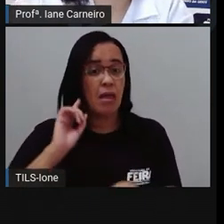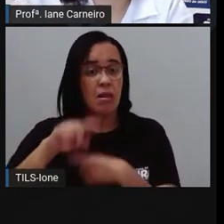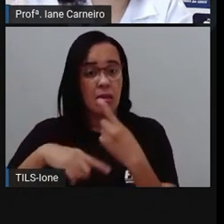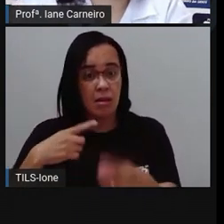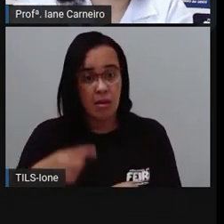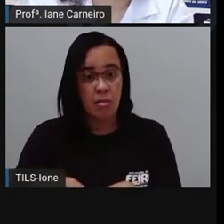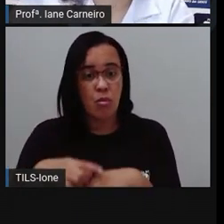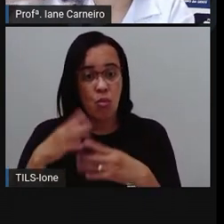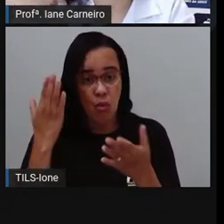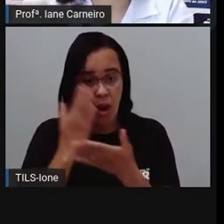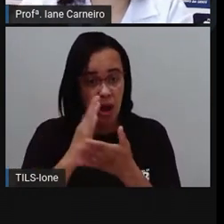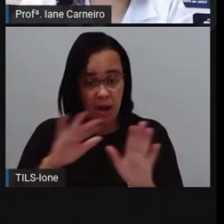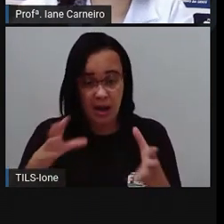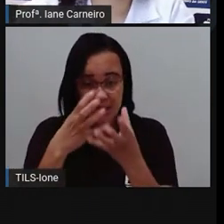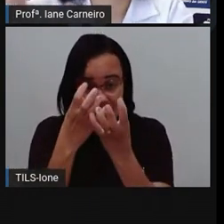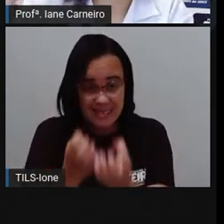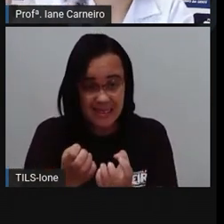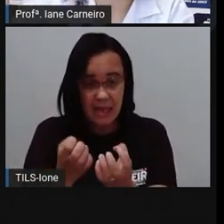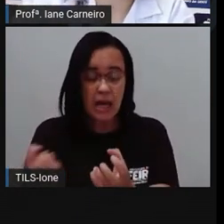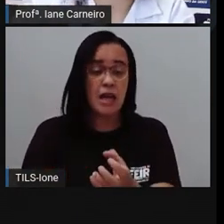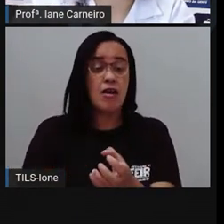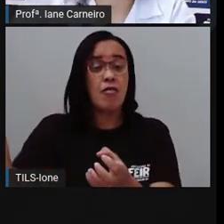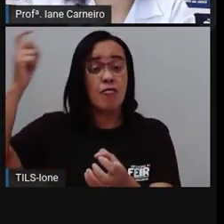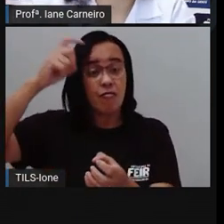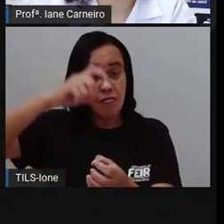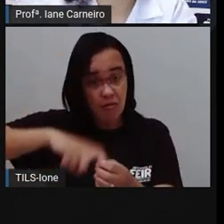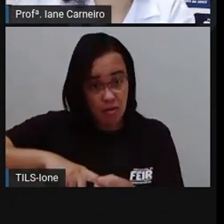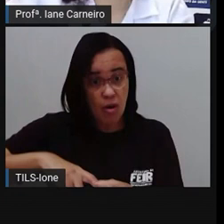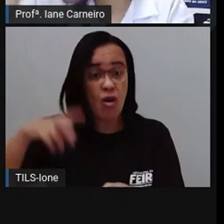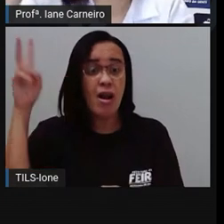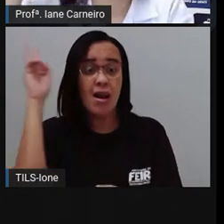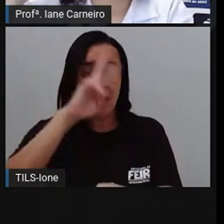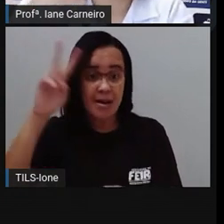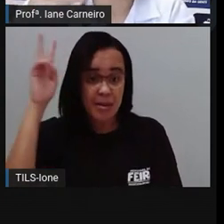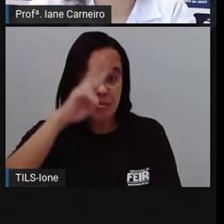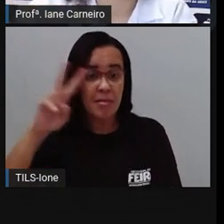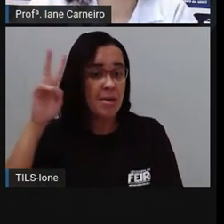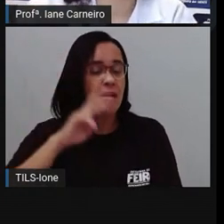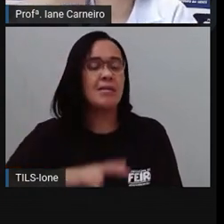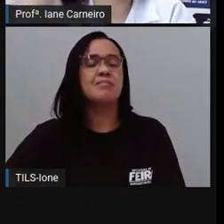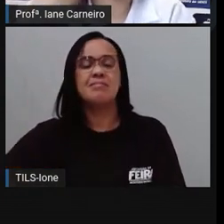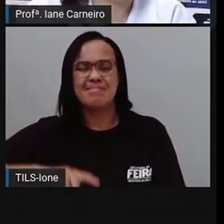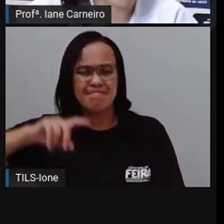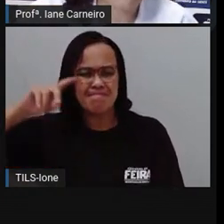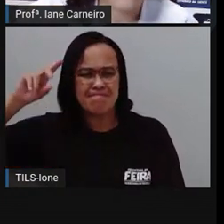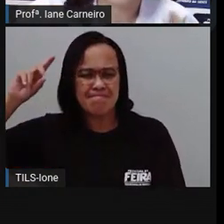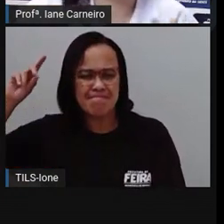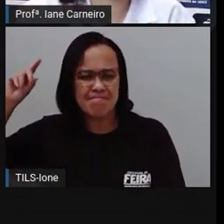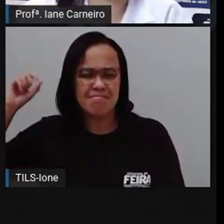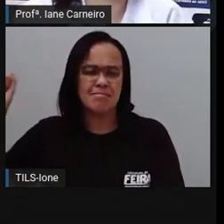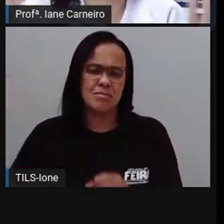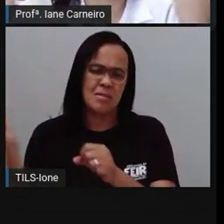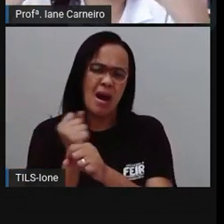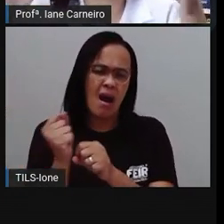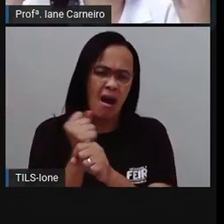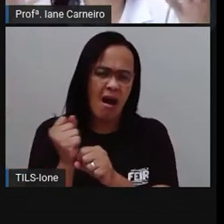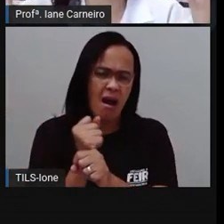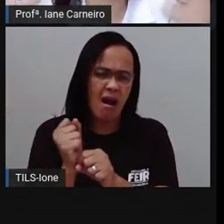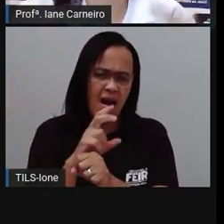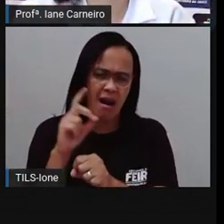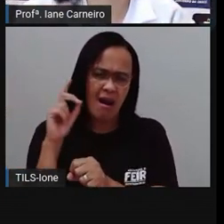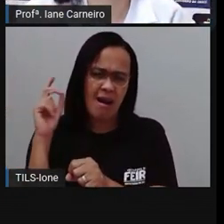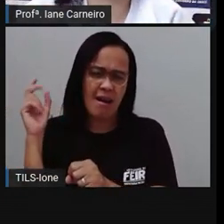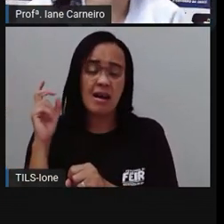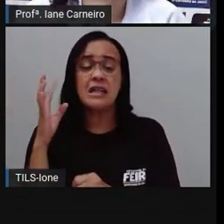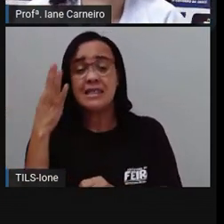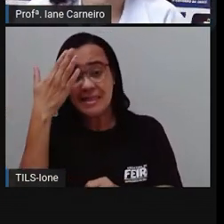sempre para o lugar de onde ele estava bebendo água antes, no ano anterior. Então, sem mapa, sem nada. Ele vai seguindo